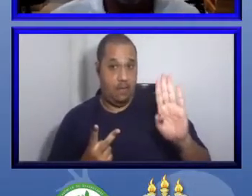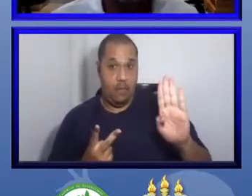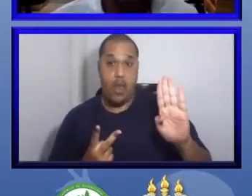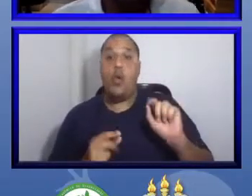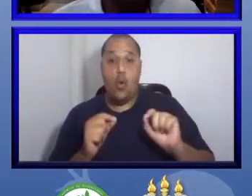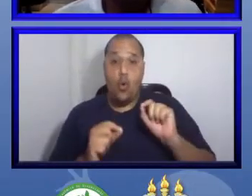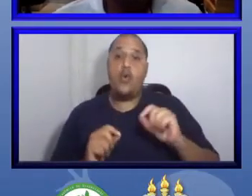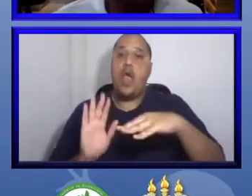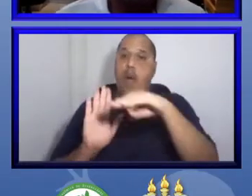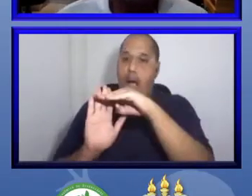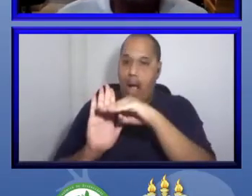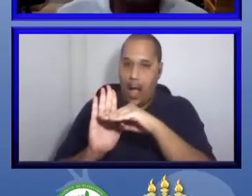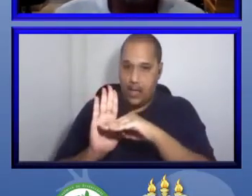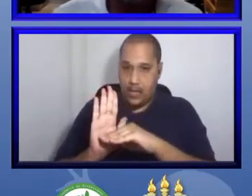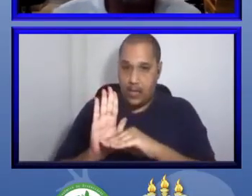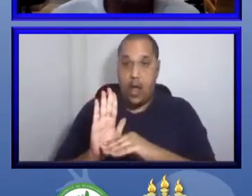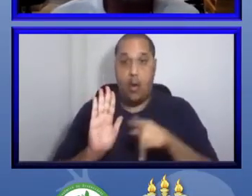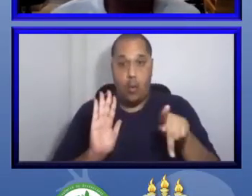Pronto.